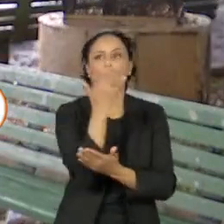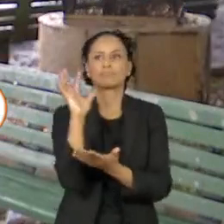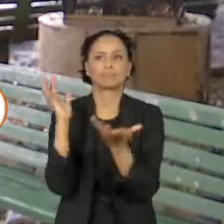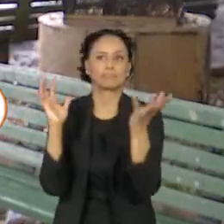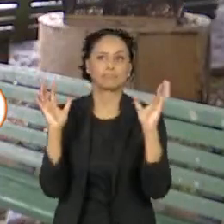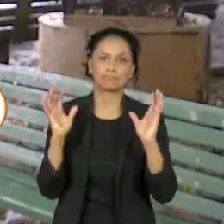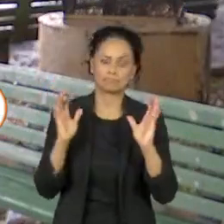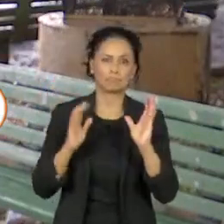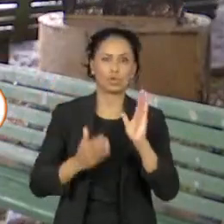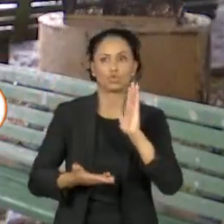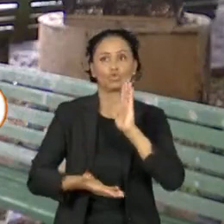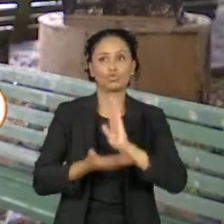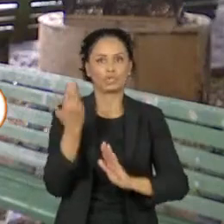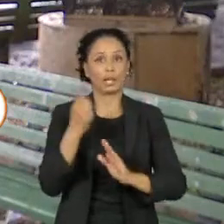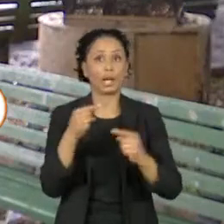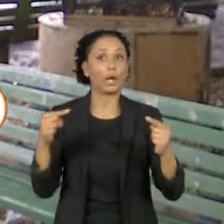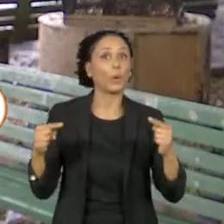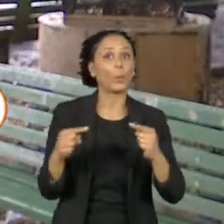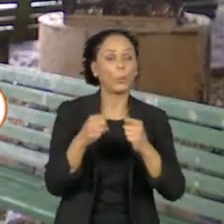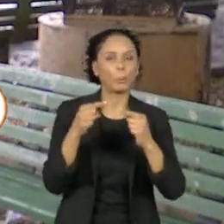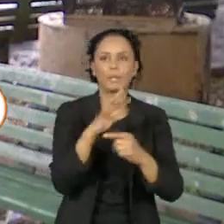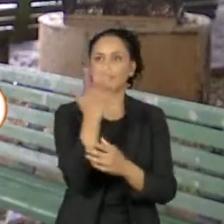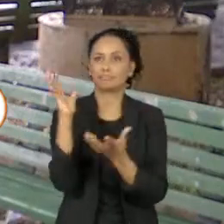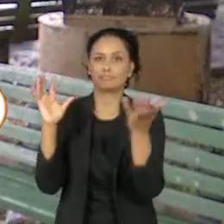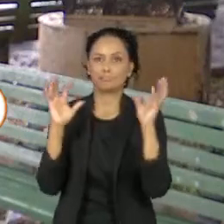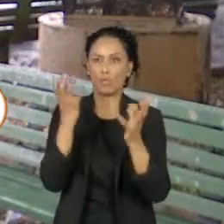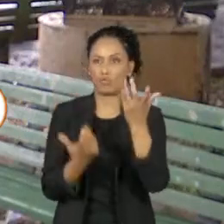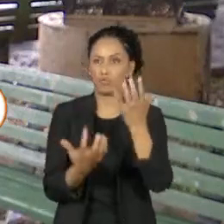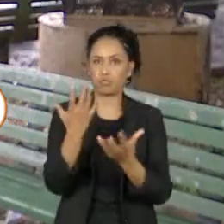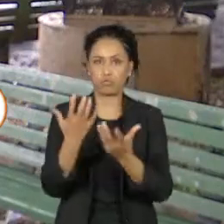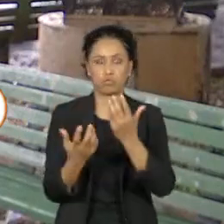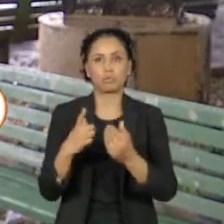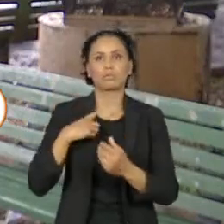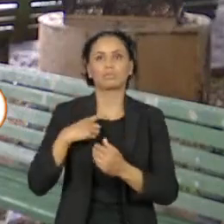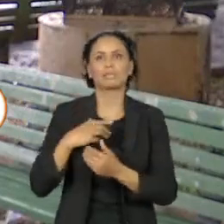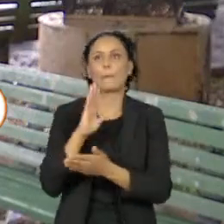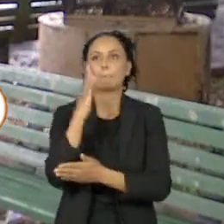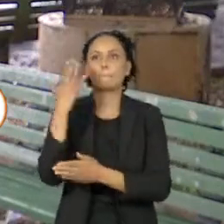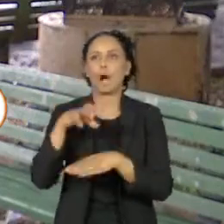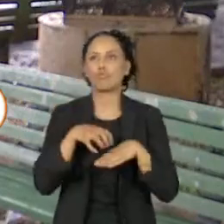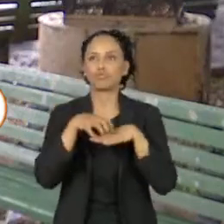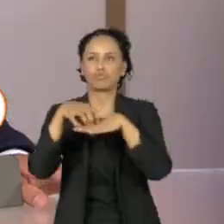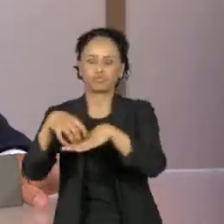ligadas a desmatamento, queimadas e transporte ilegal de madeira. É com você, Edu. Obrigado.